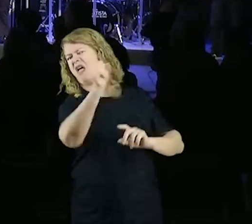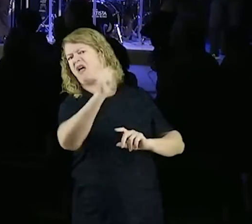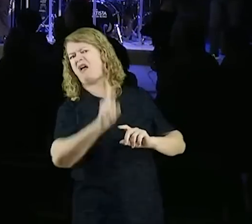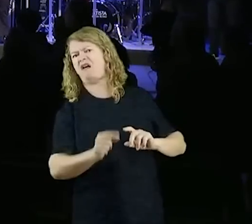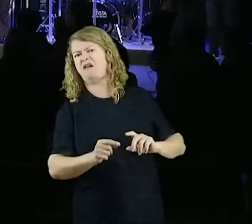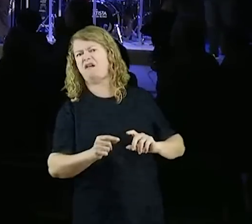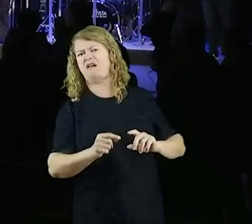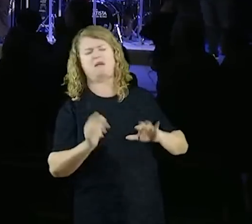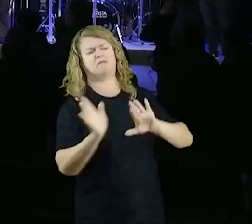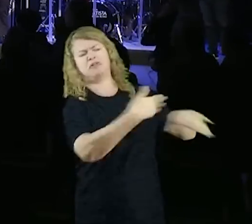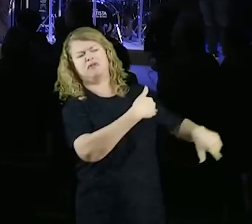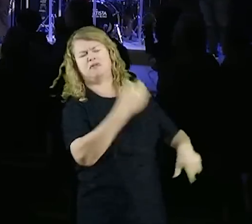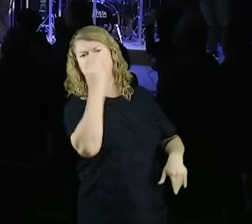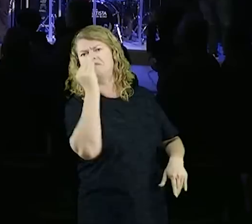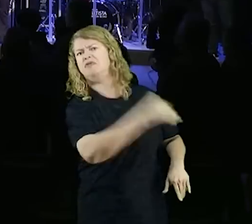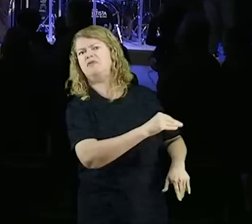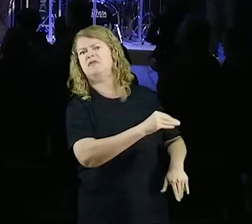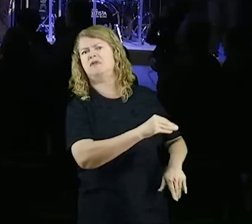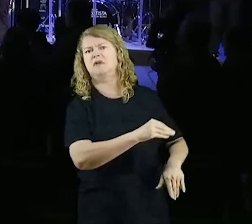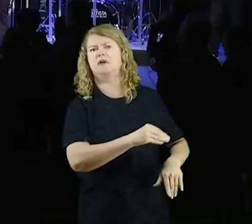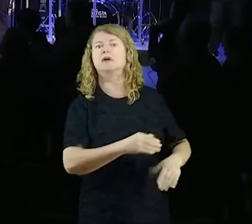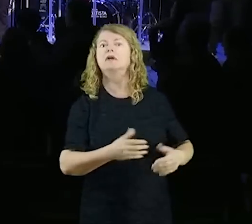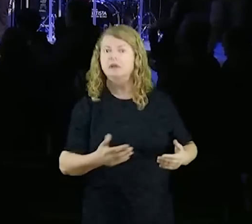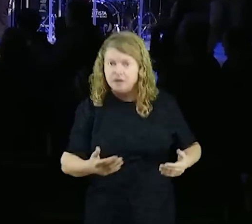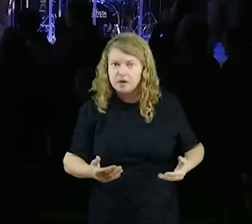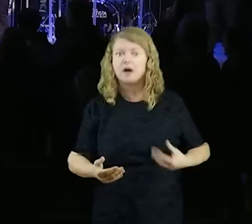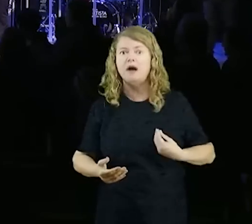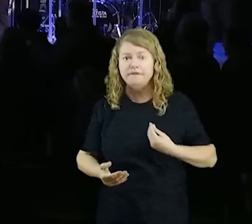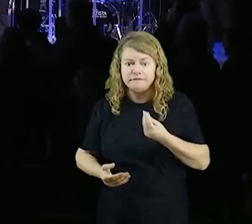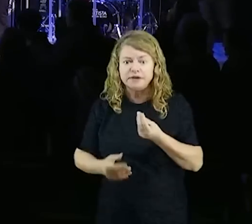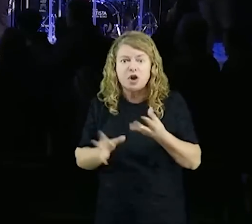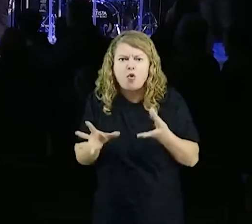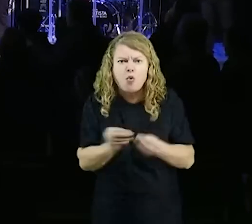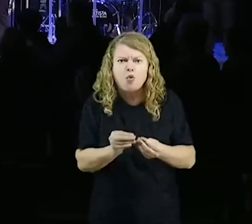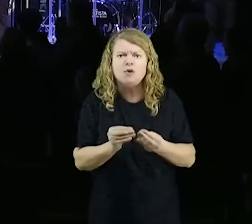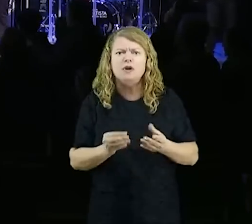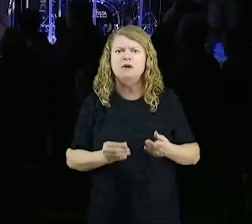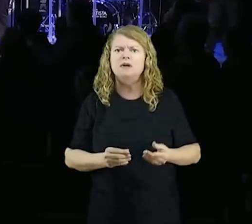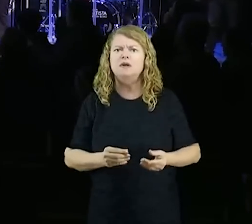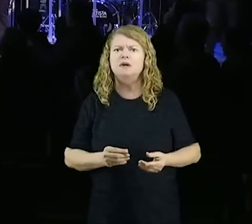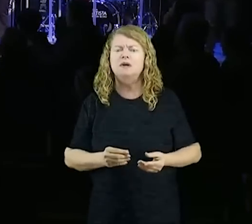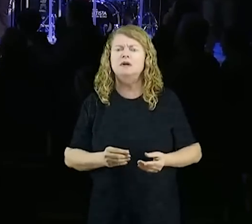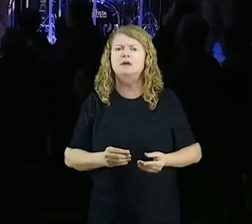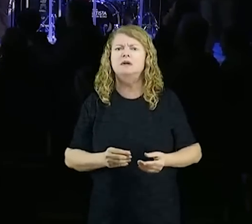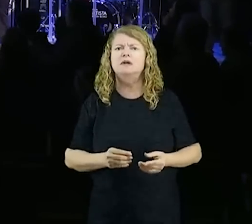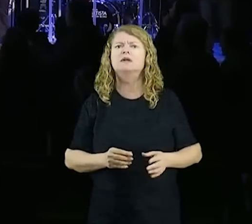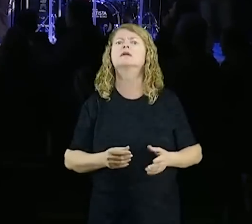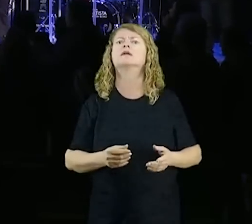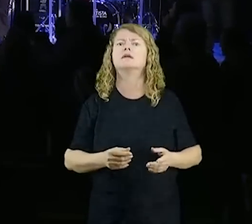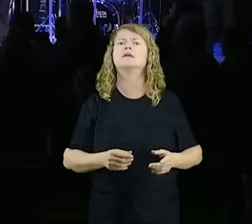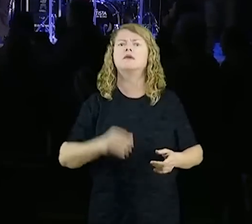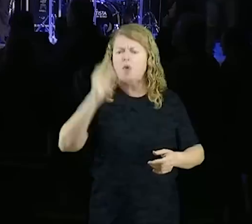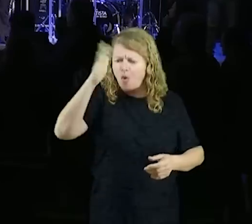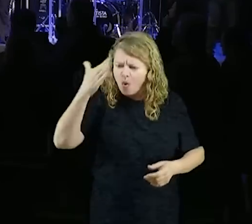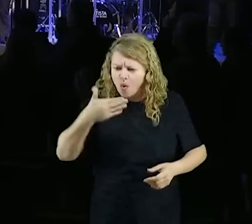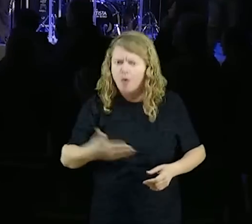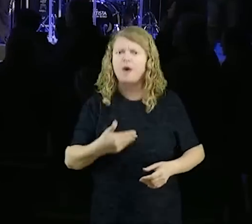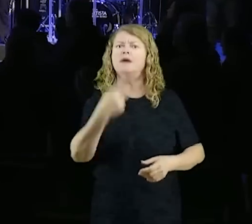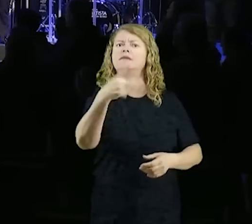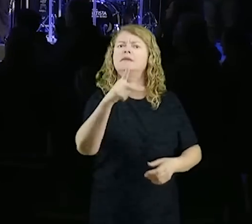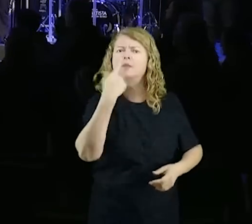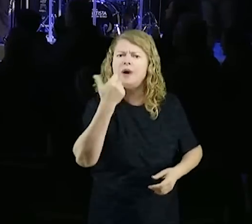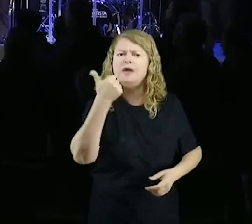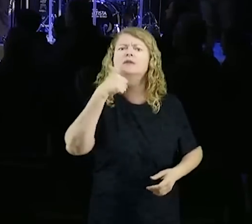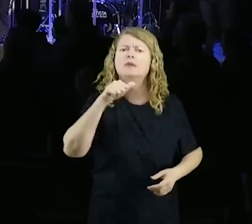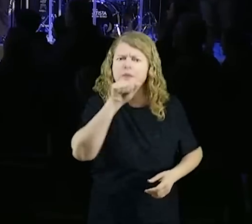promove desgraça na vida da gente, encurtamento de vida, é desonra pai e mãe, olha, honra teu pai e tua mãe, para que tudo